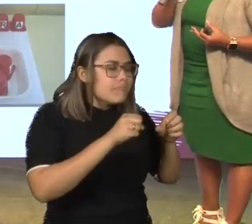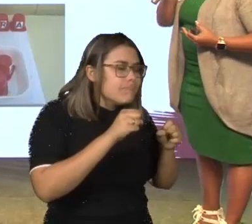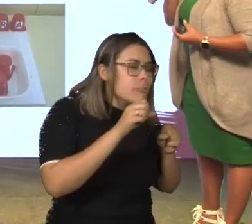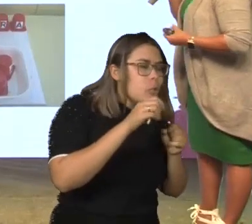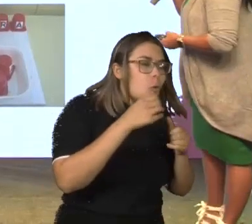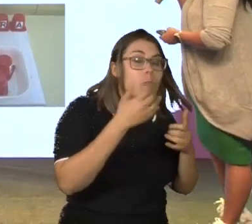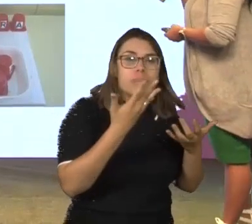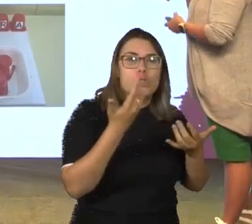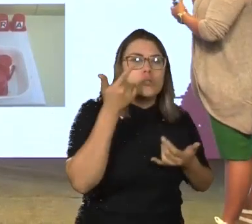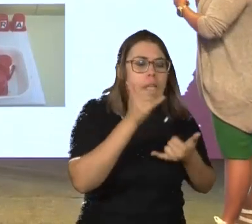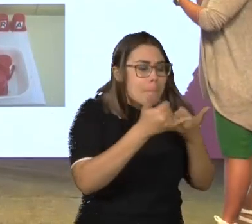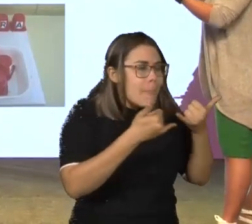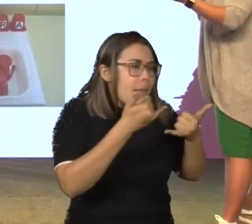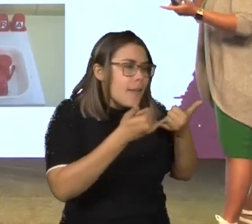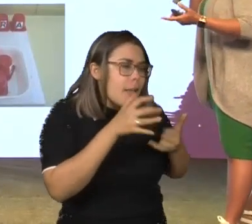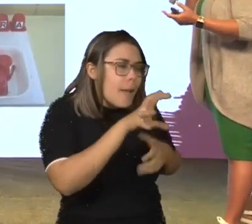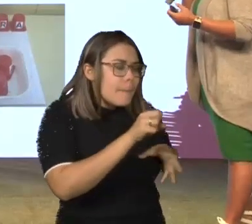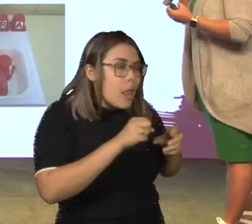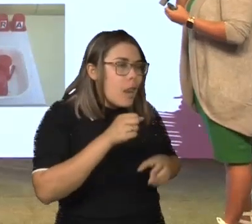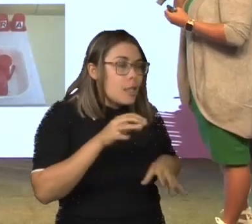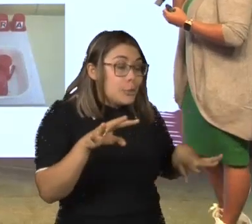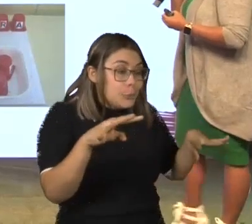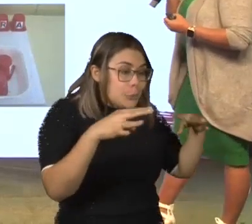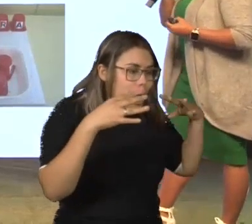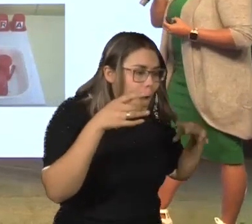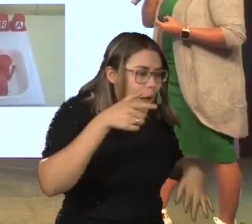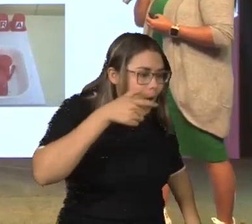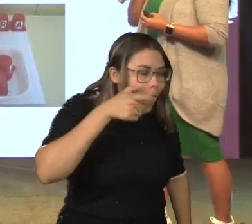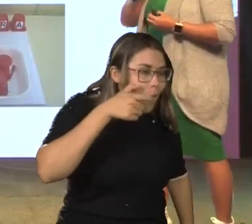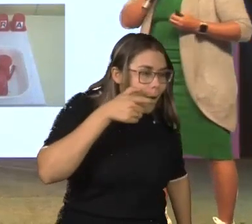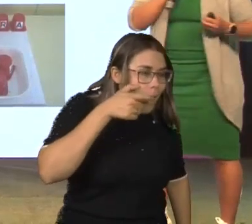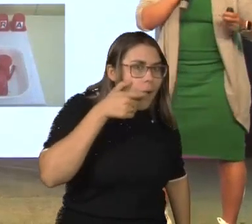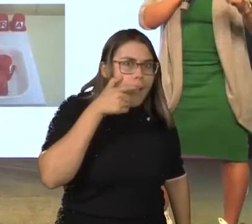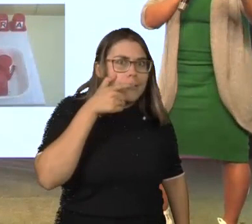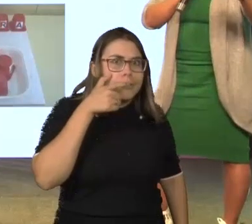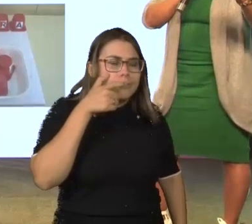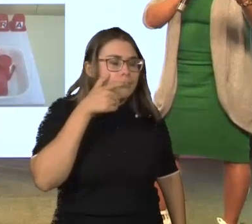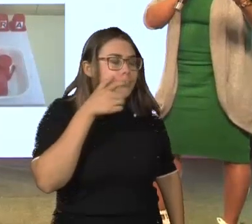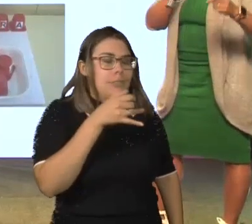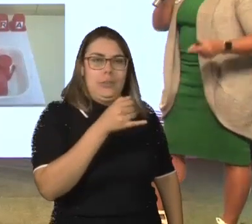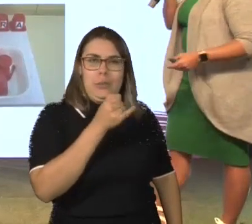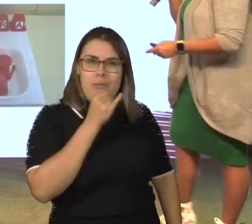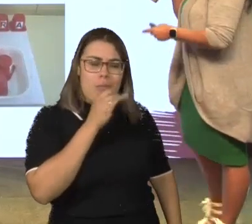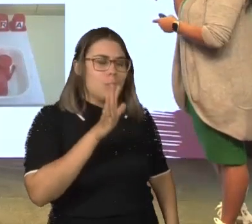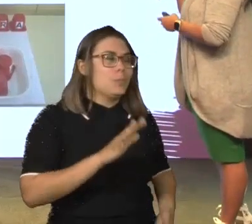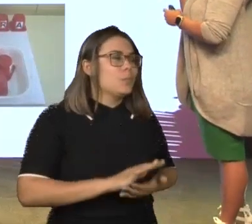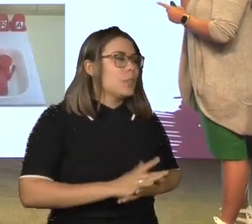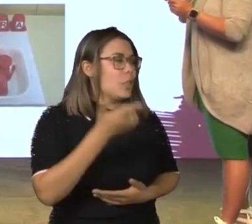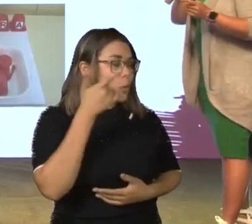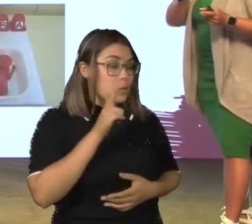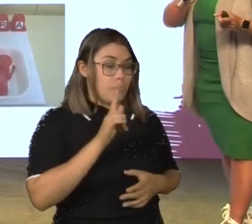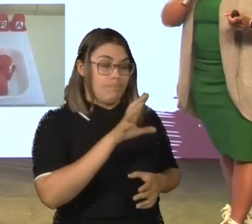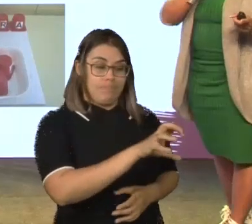conhecimento. E que chame a atenção da criança. Todo ele deverá ser aplicado por comando de receptividade e, em